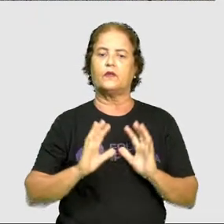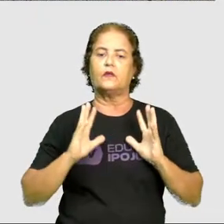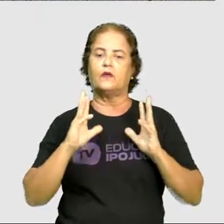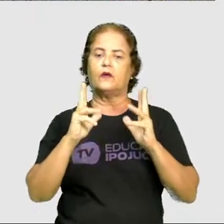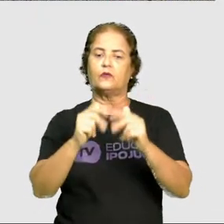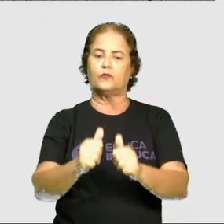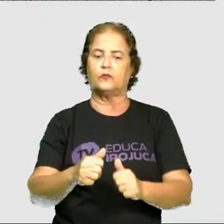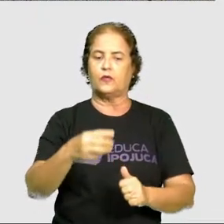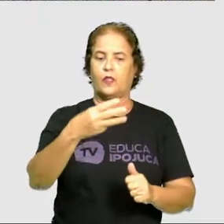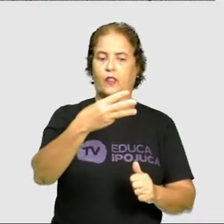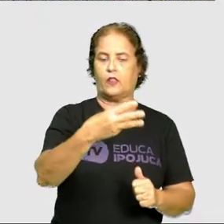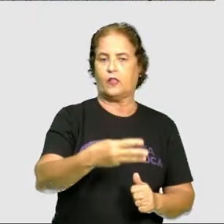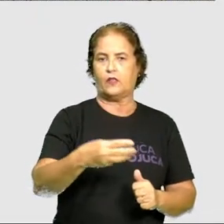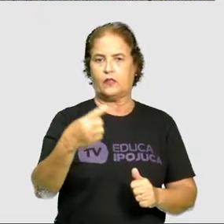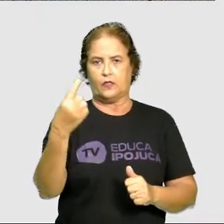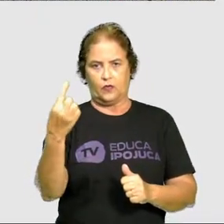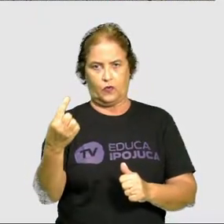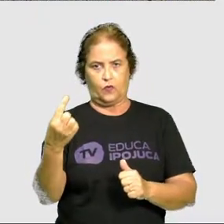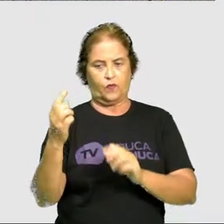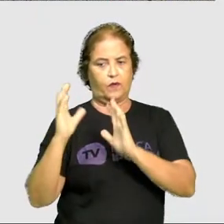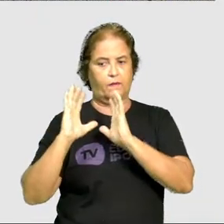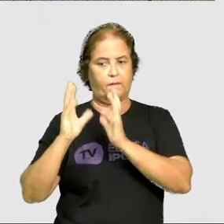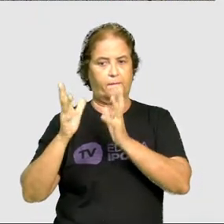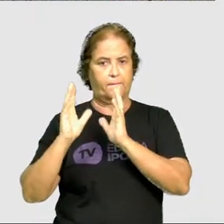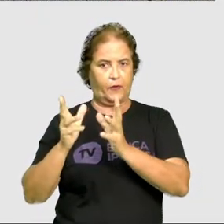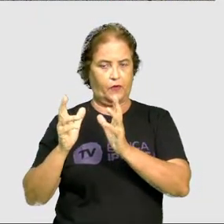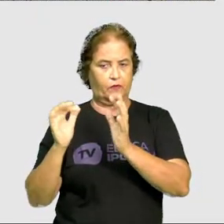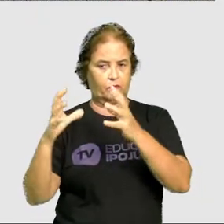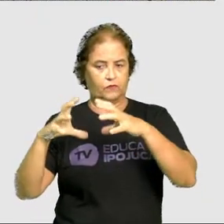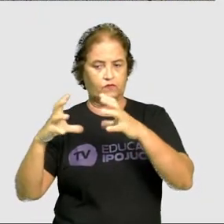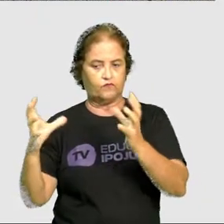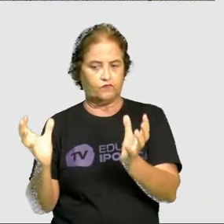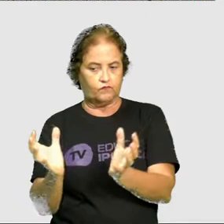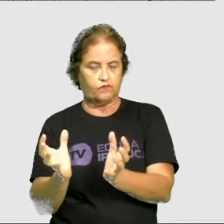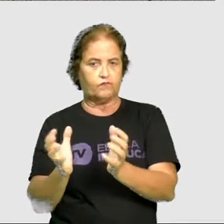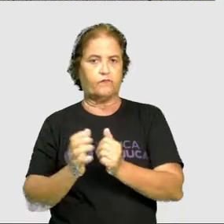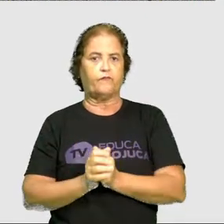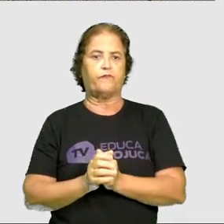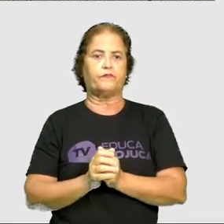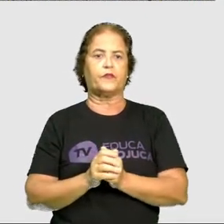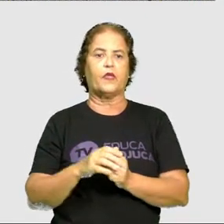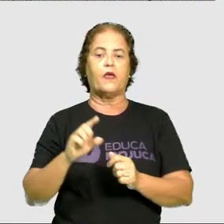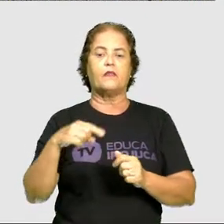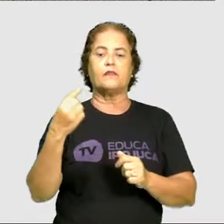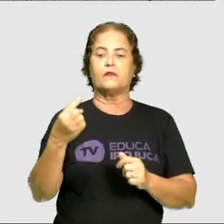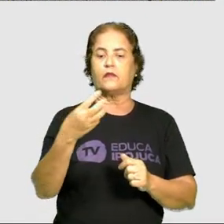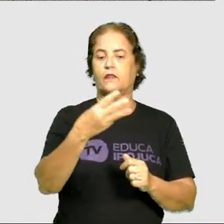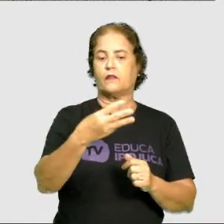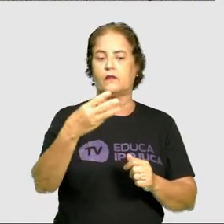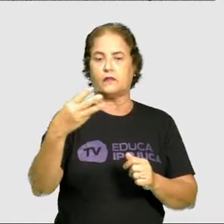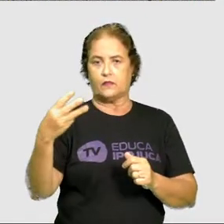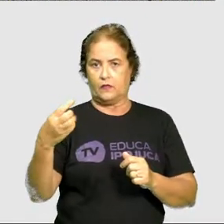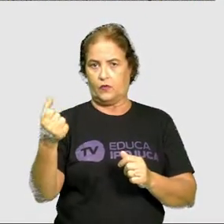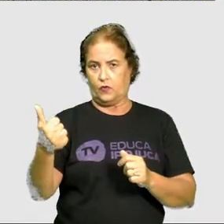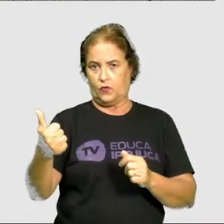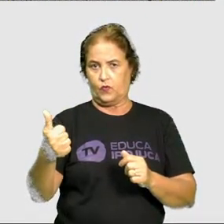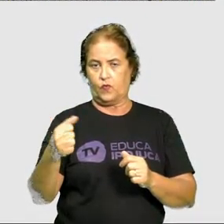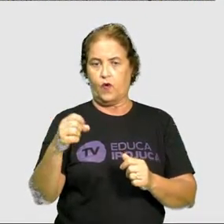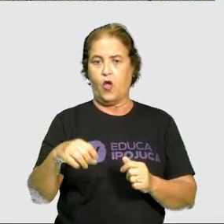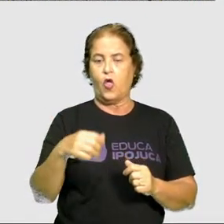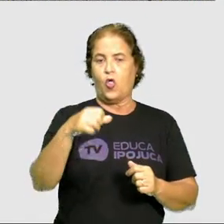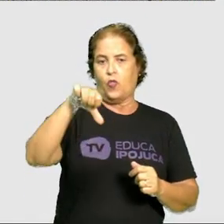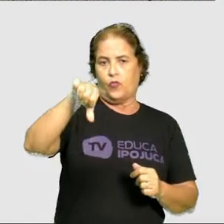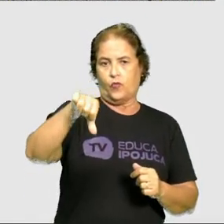temos 31 bolas, aqui, né, no grupo. Dessas 31, 9 bolas são